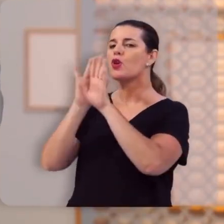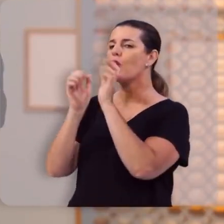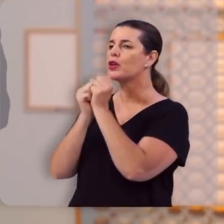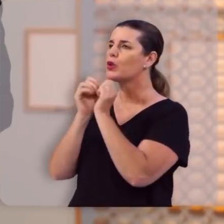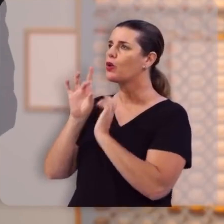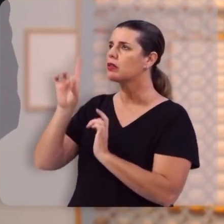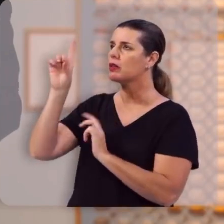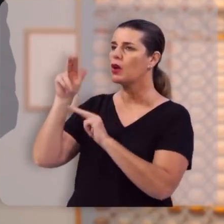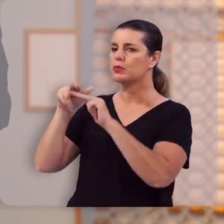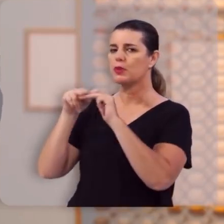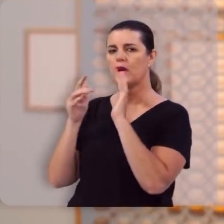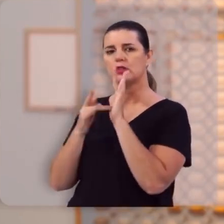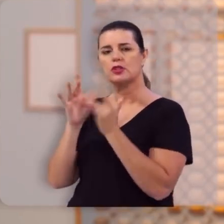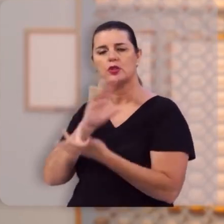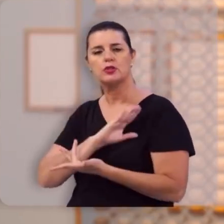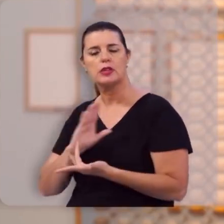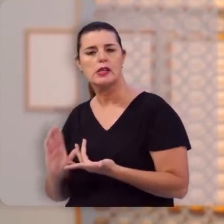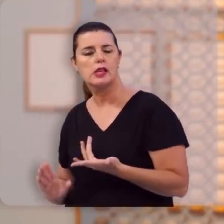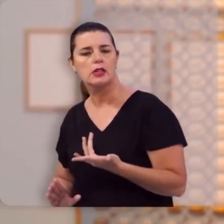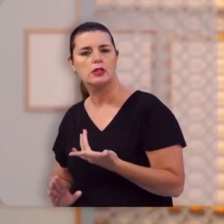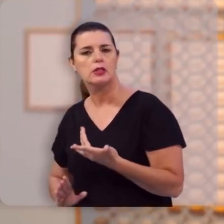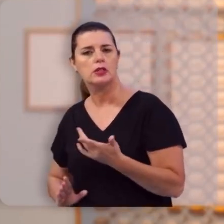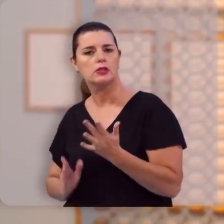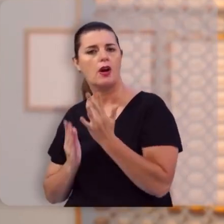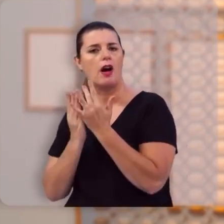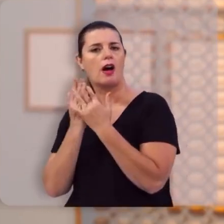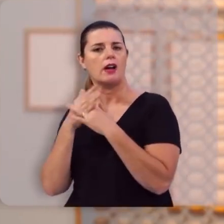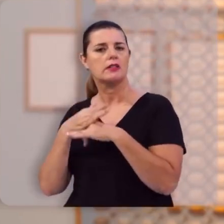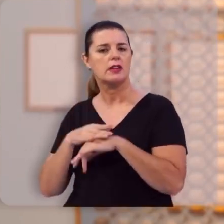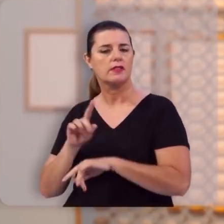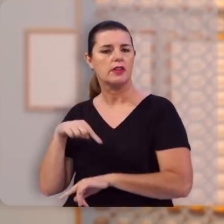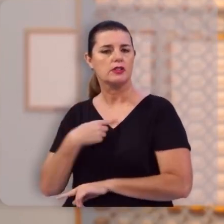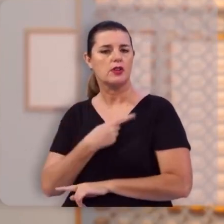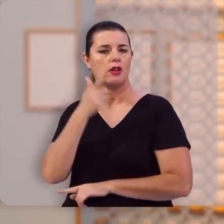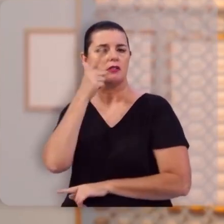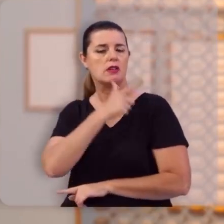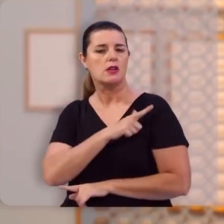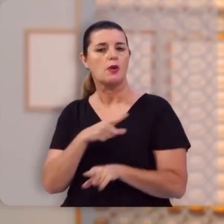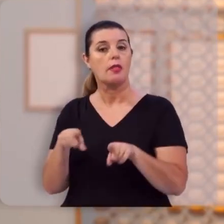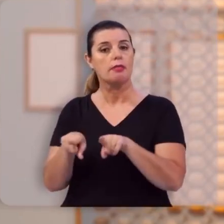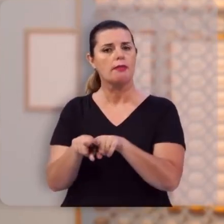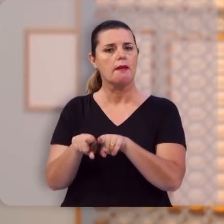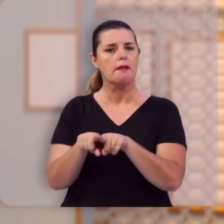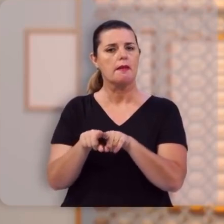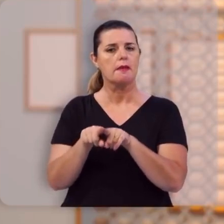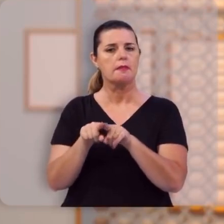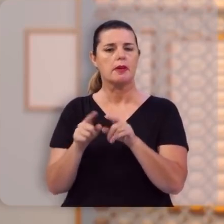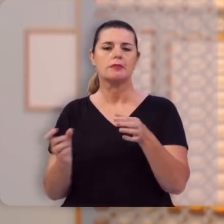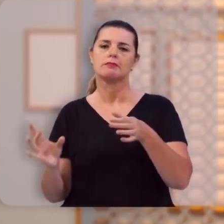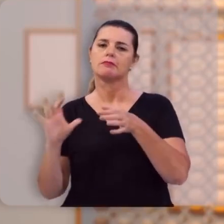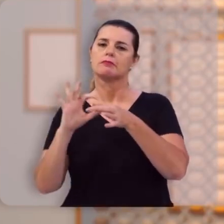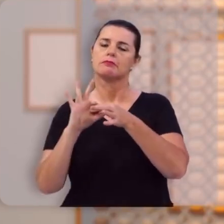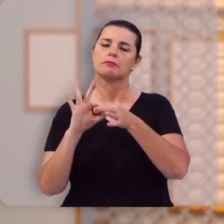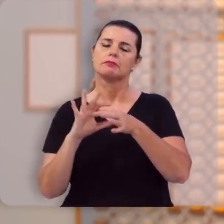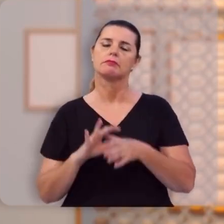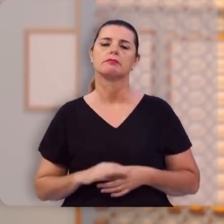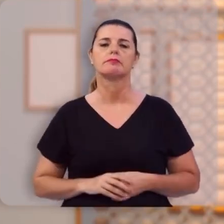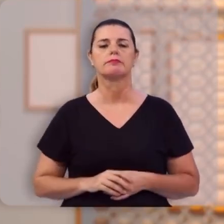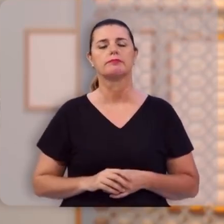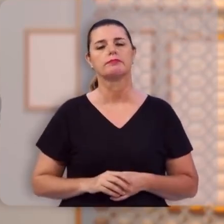em Deus por nosso Senhor Jesus Cristo por intermédio de quem obtivemos também a reconciliação